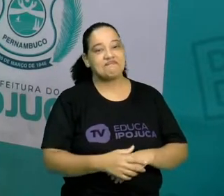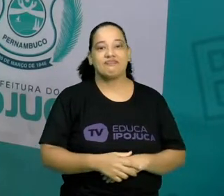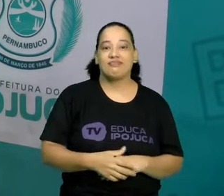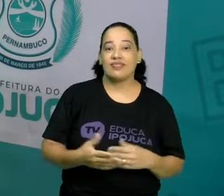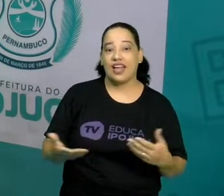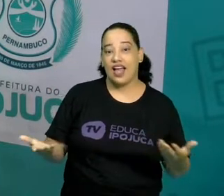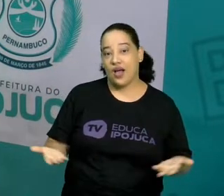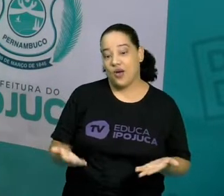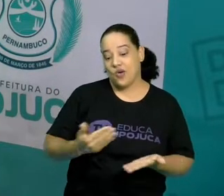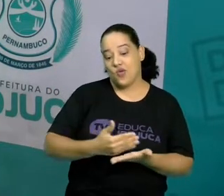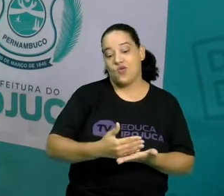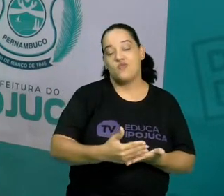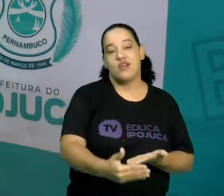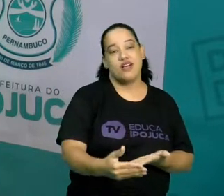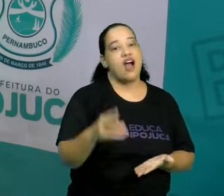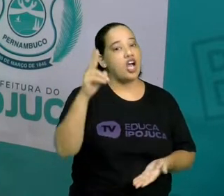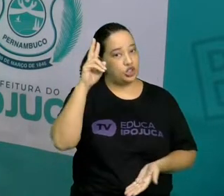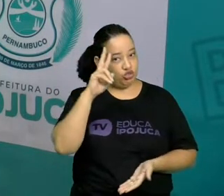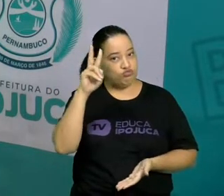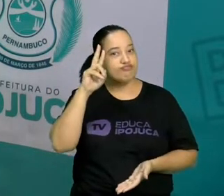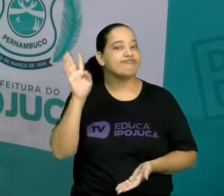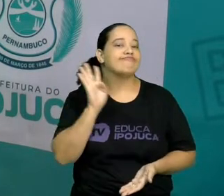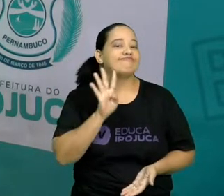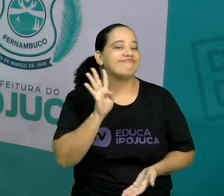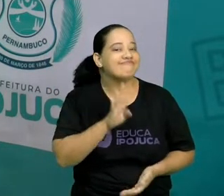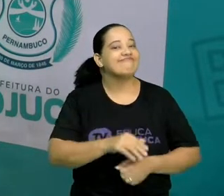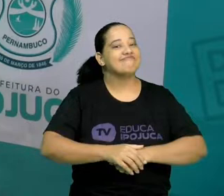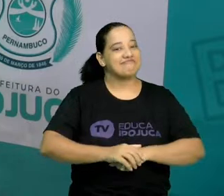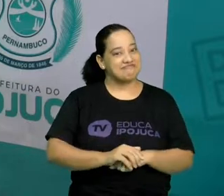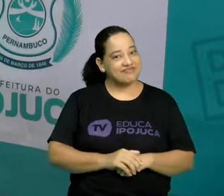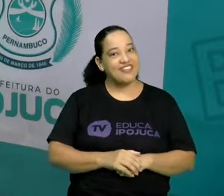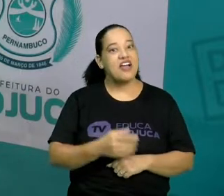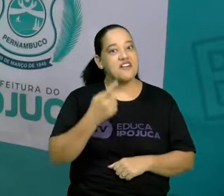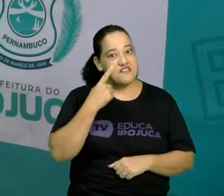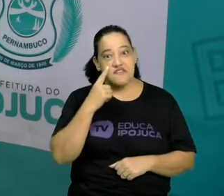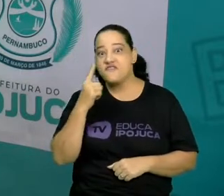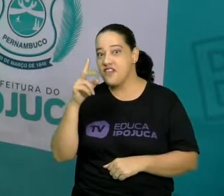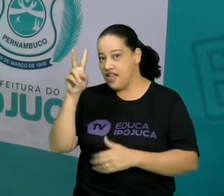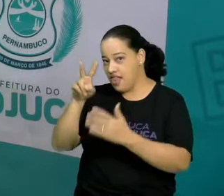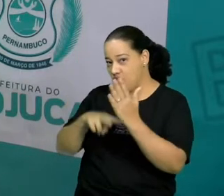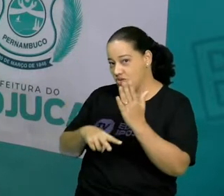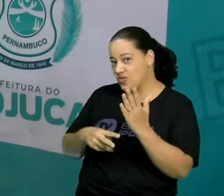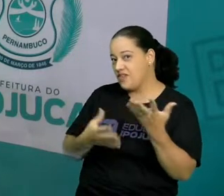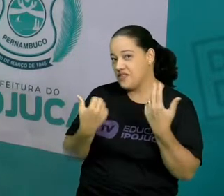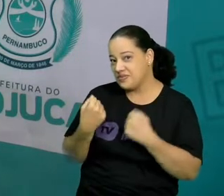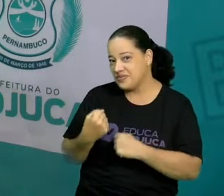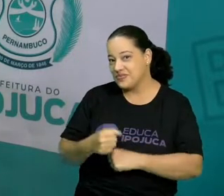eu trouxe uma história muito legal. Vamos acompanhar a leitura comigo?